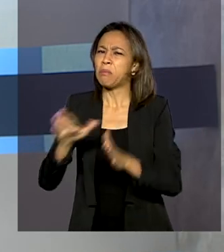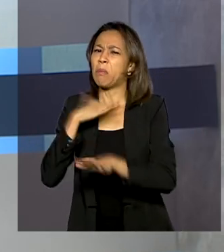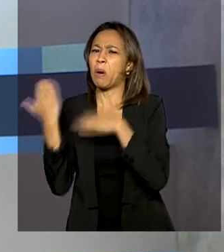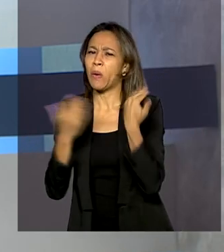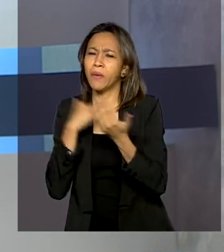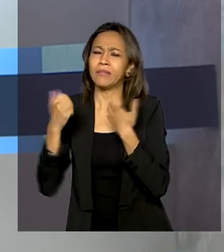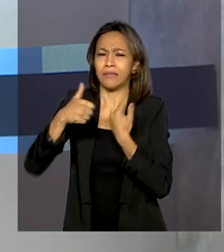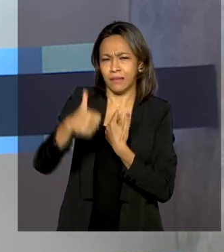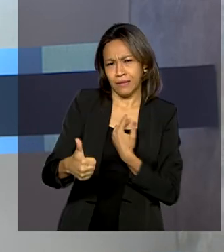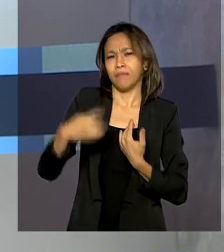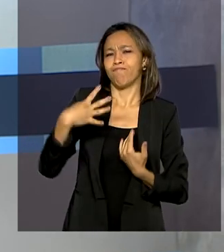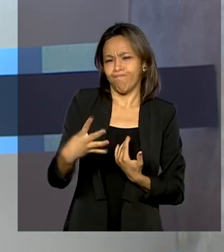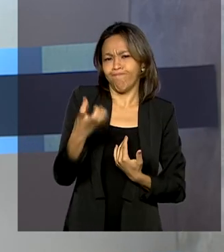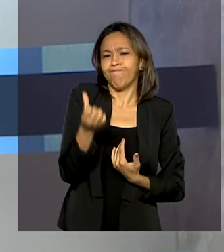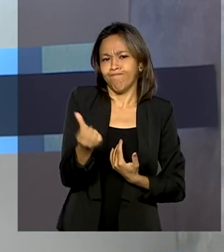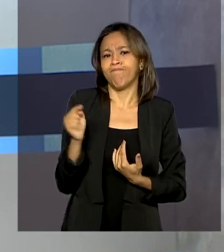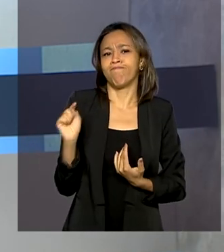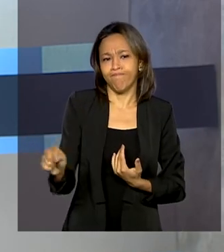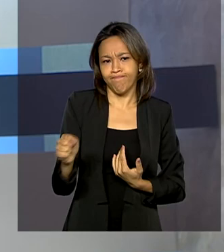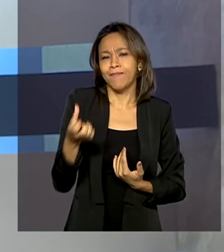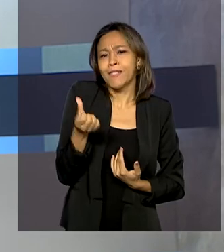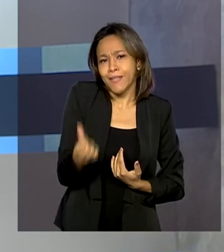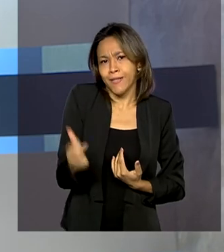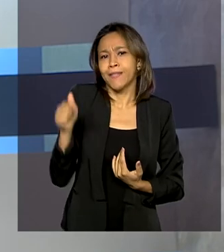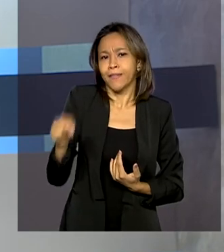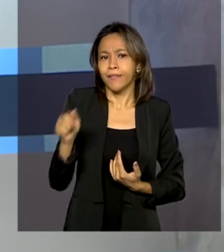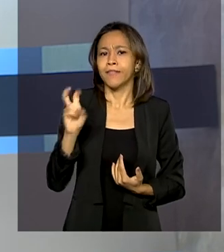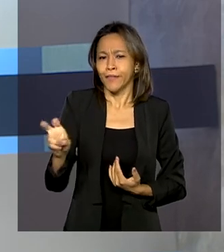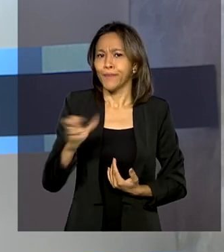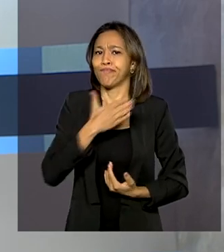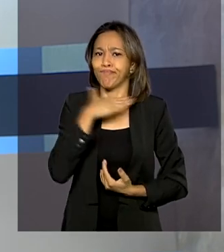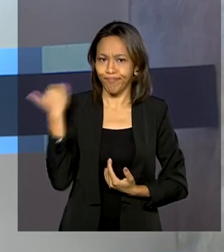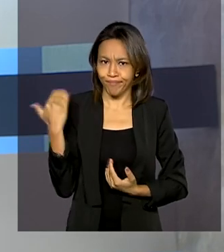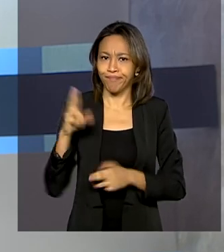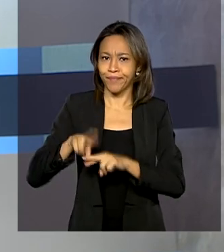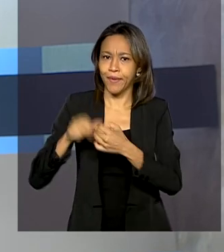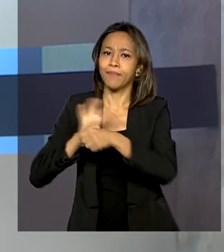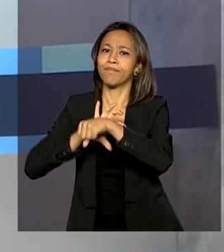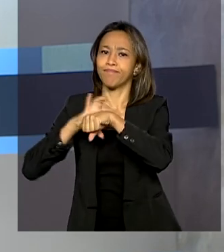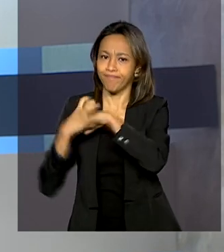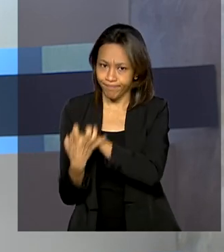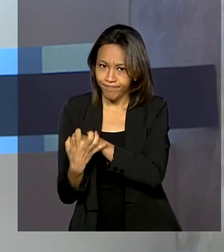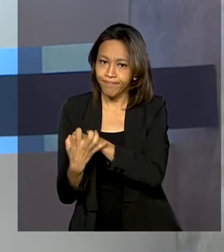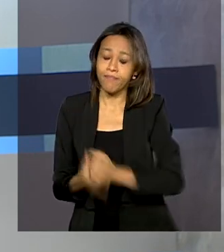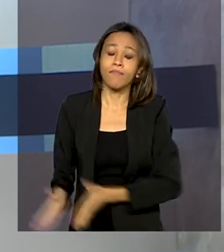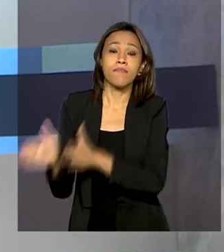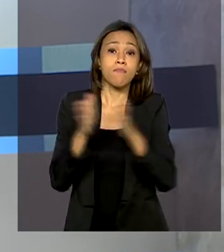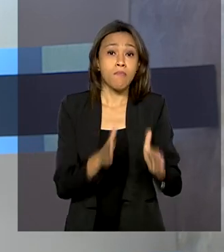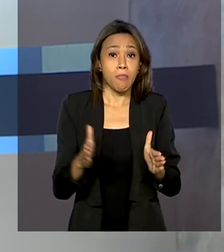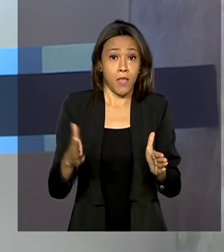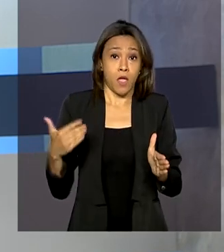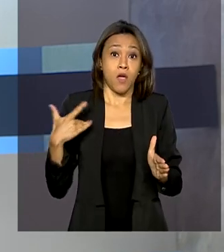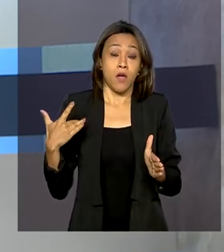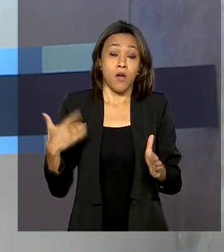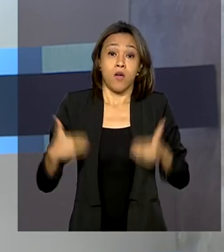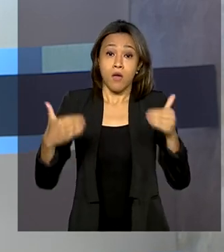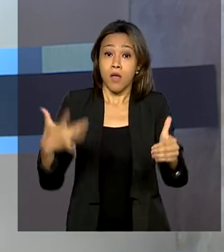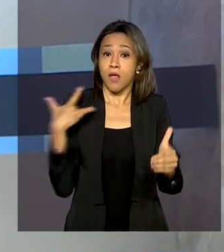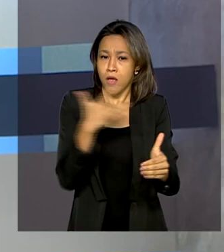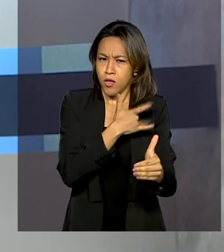146.675 mortes por coronavírus. O Ministério da Saúde já enviou mais de